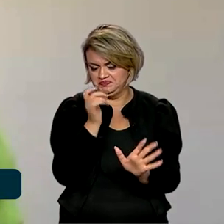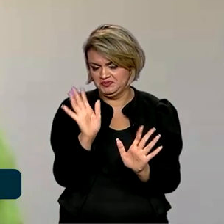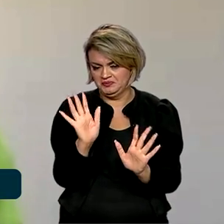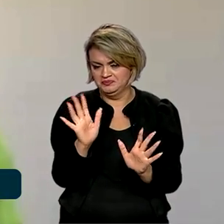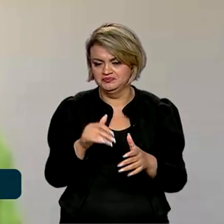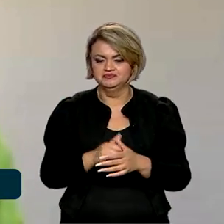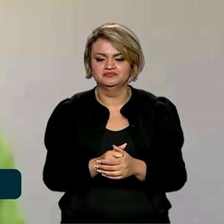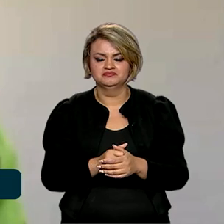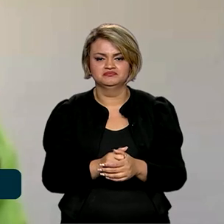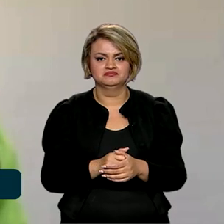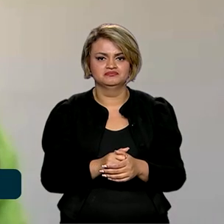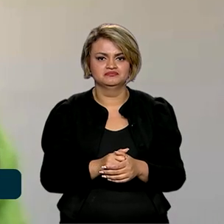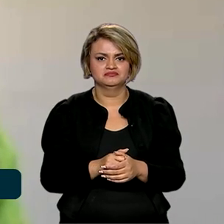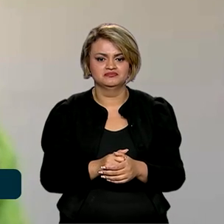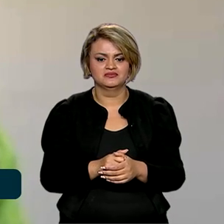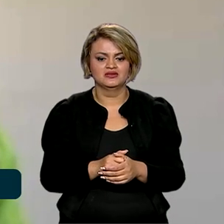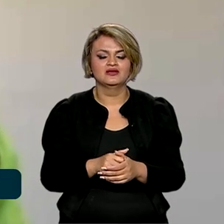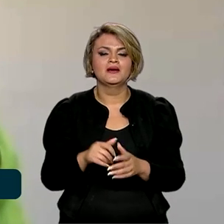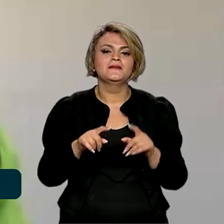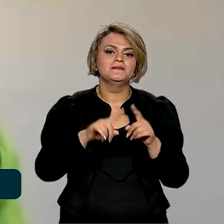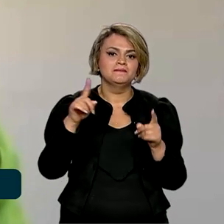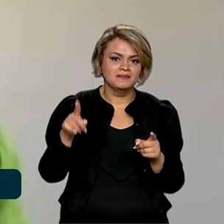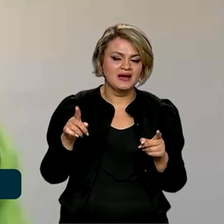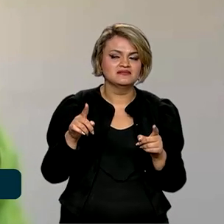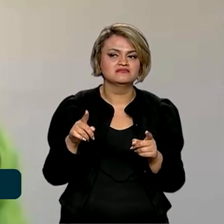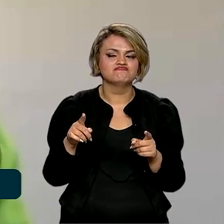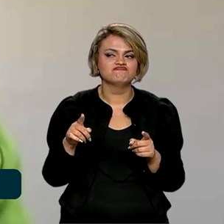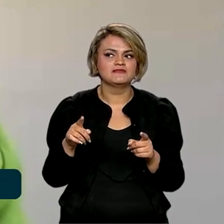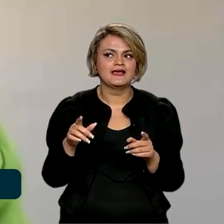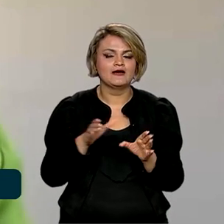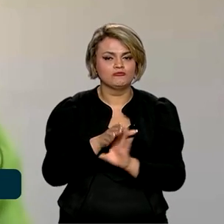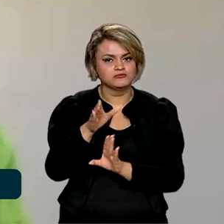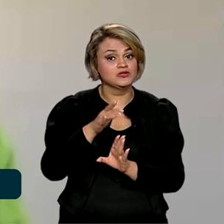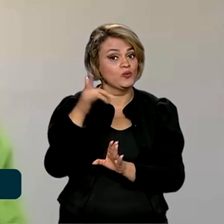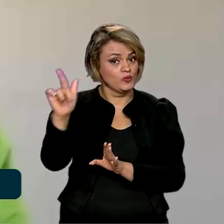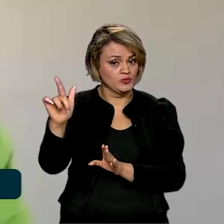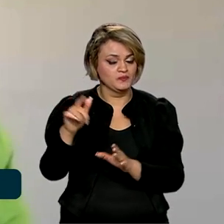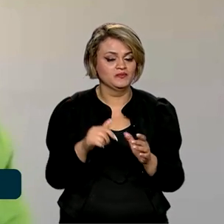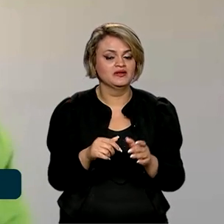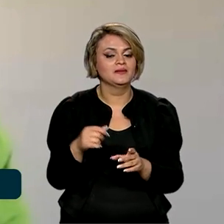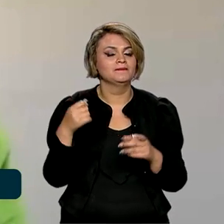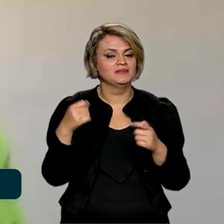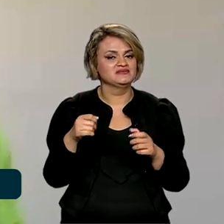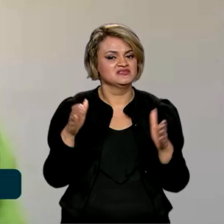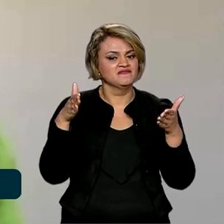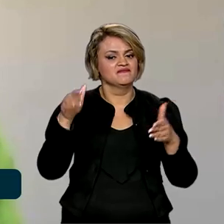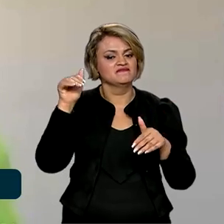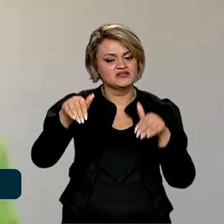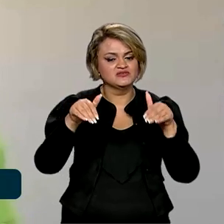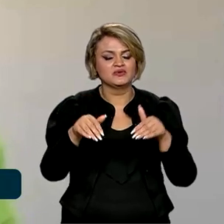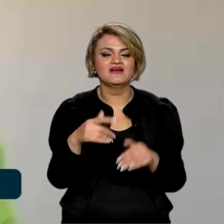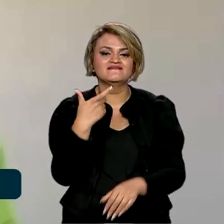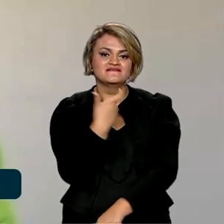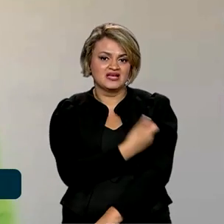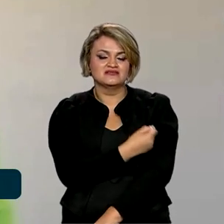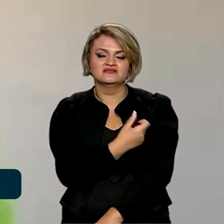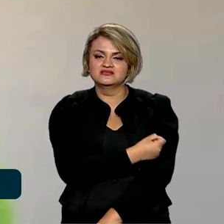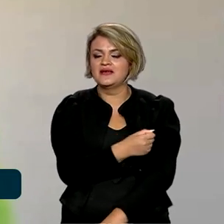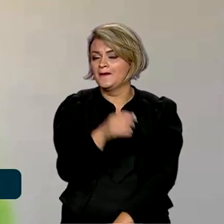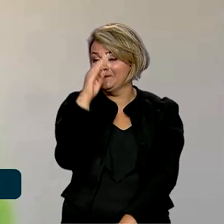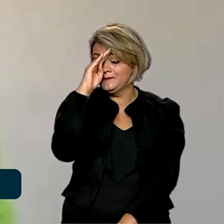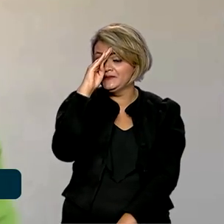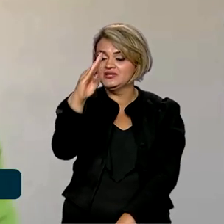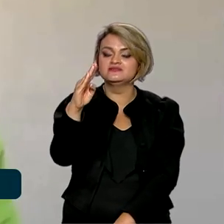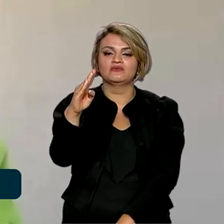indiscriminada. Nós também recomendamos e ainda precisamos enfatizar que a vacina é a nossa